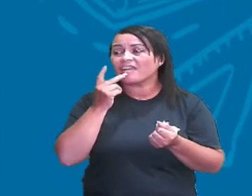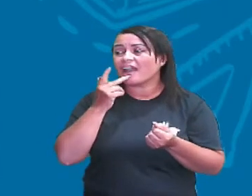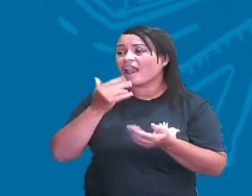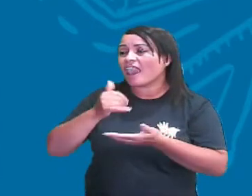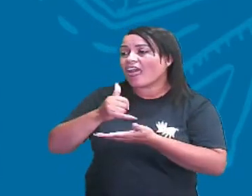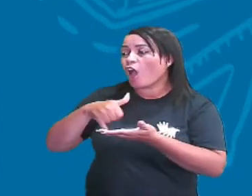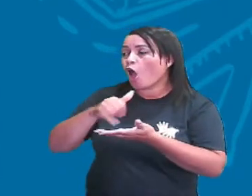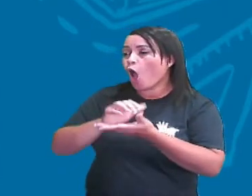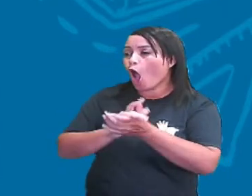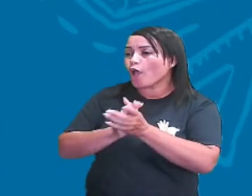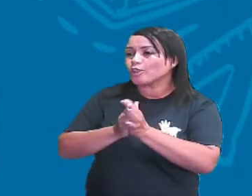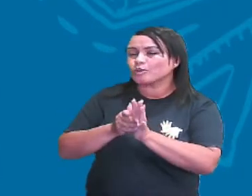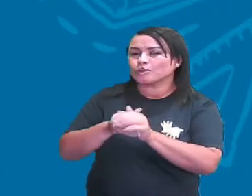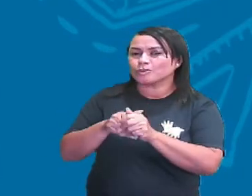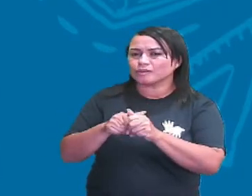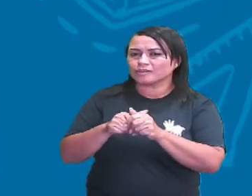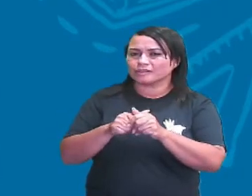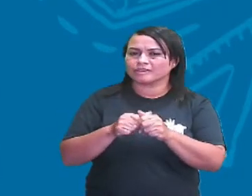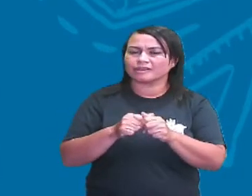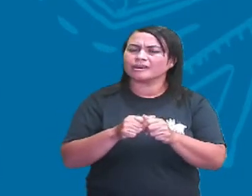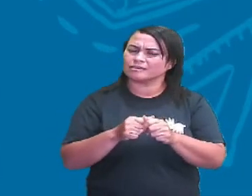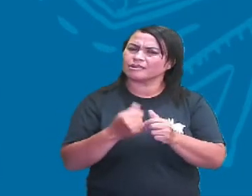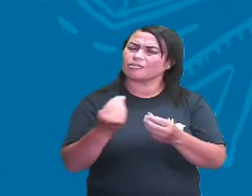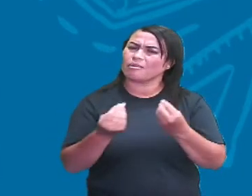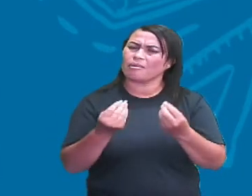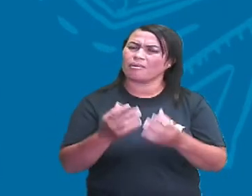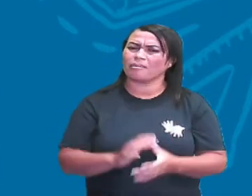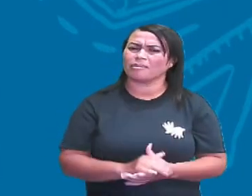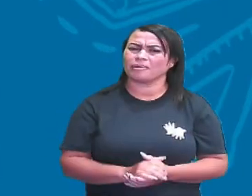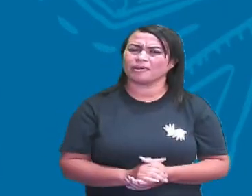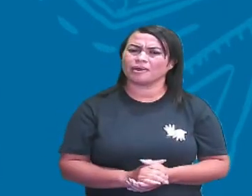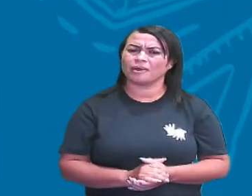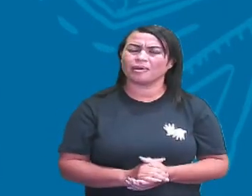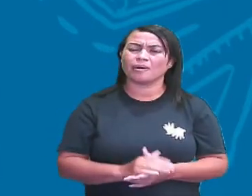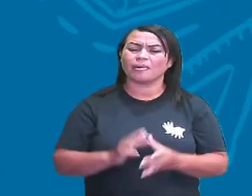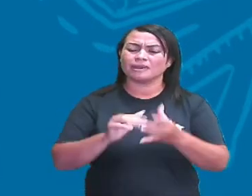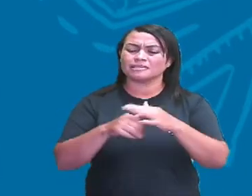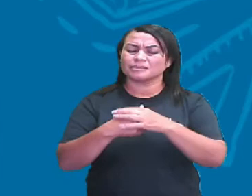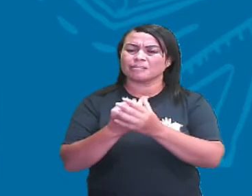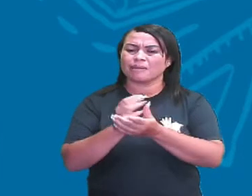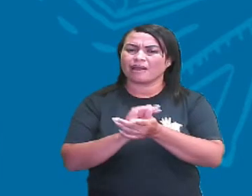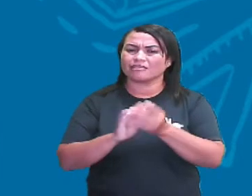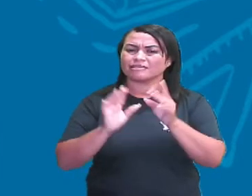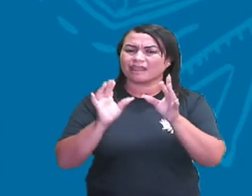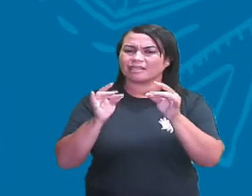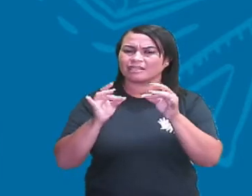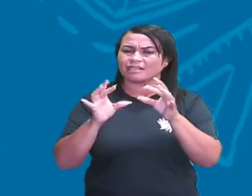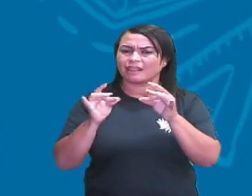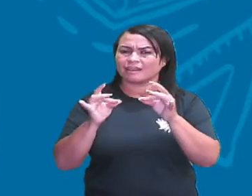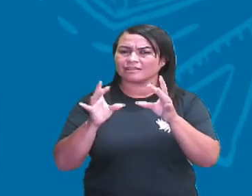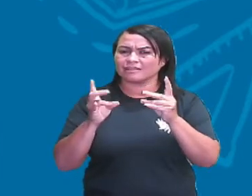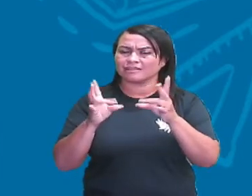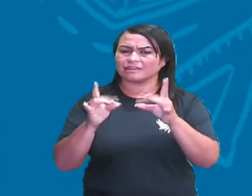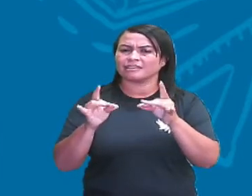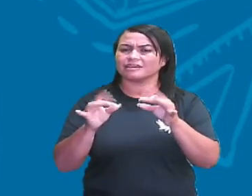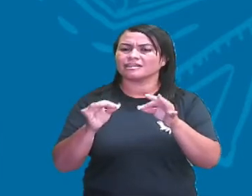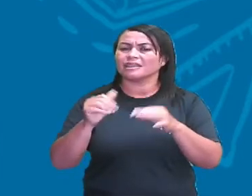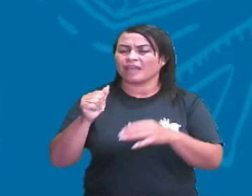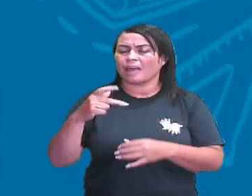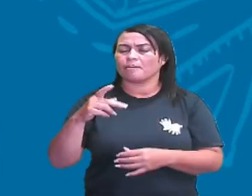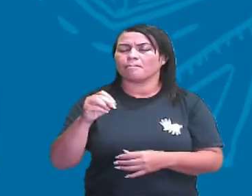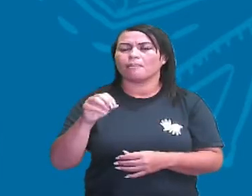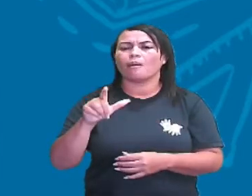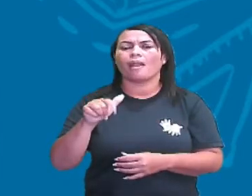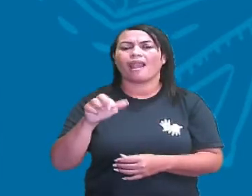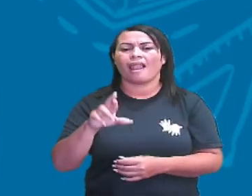passa óleo na mão. Qual o princípio disso então? Quando sua mão está cheia do látex da jaca, que é apolar, você